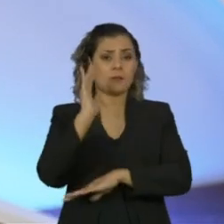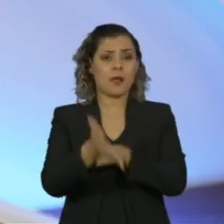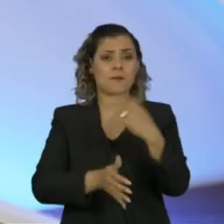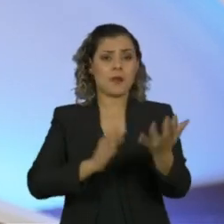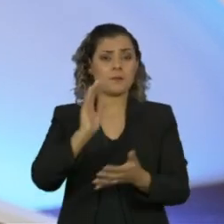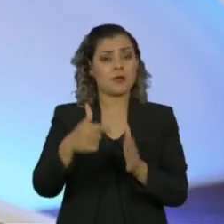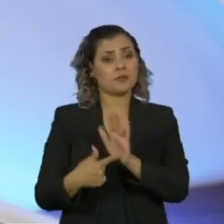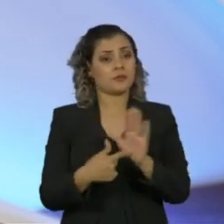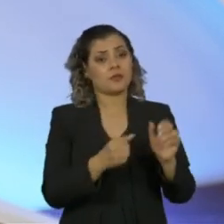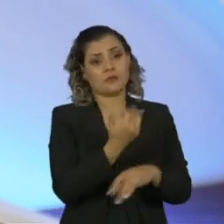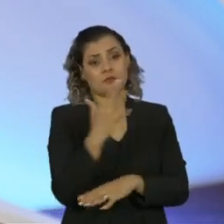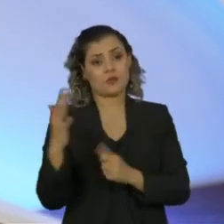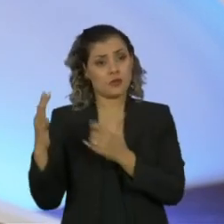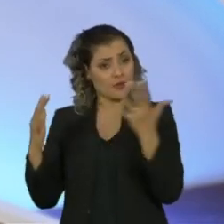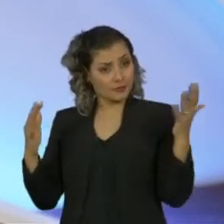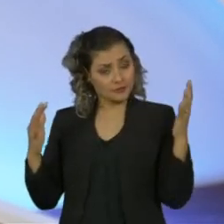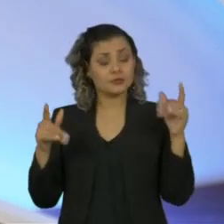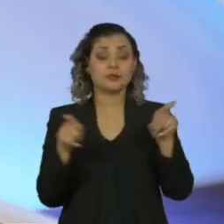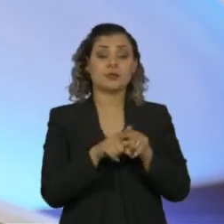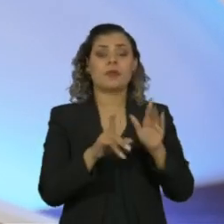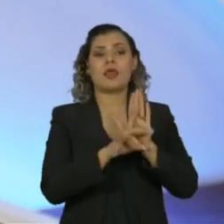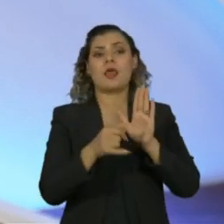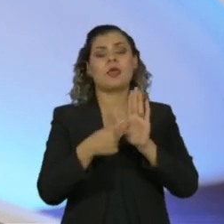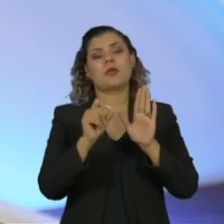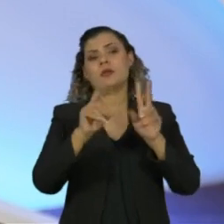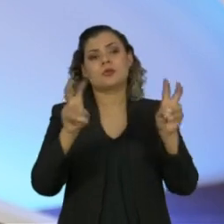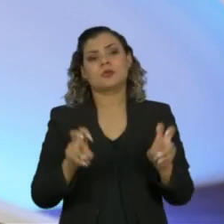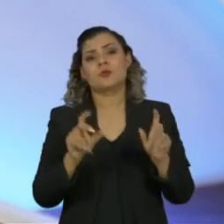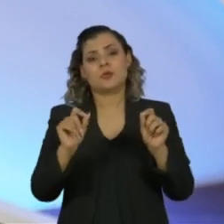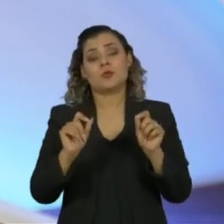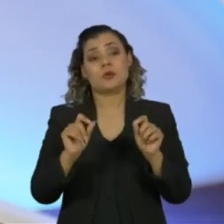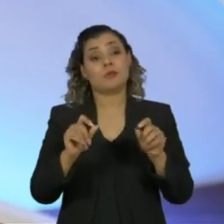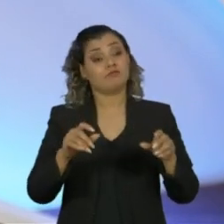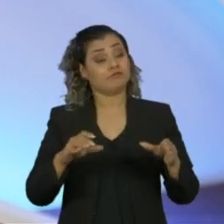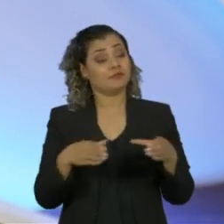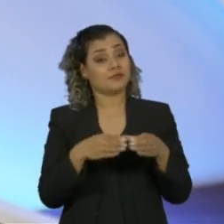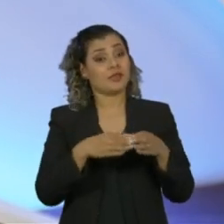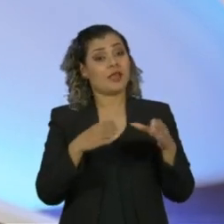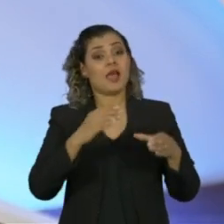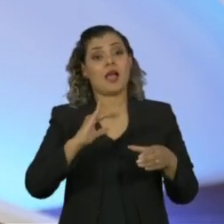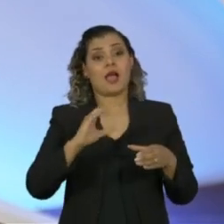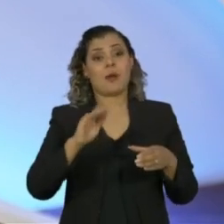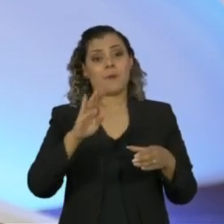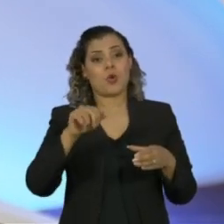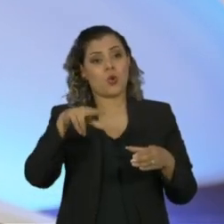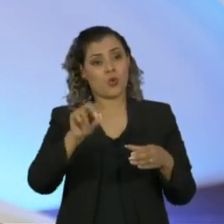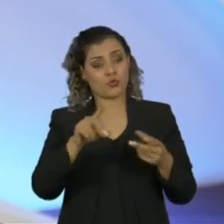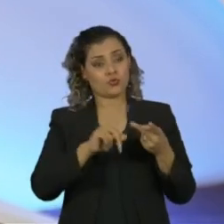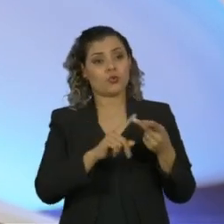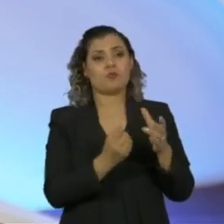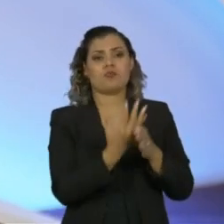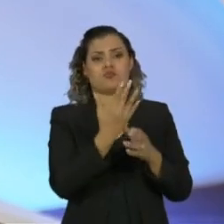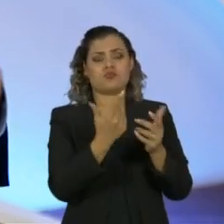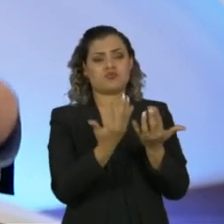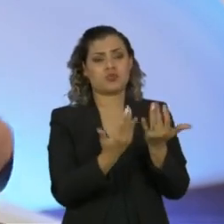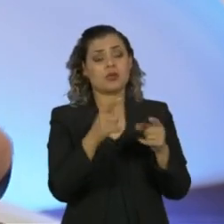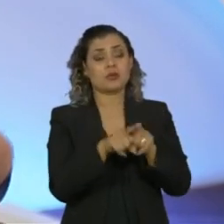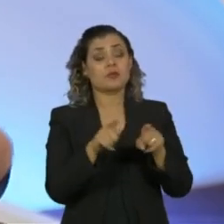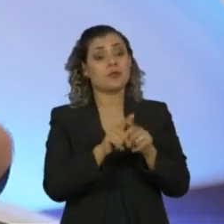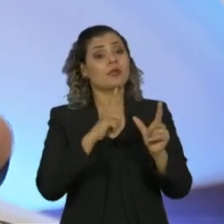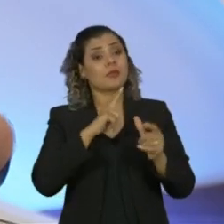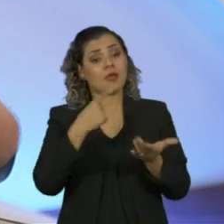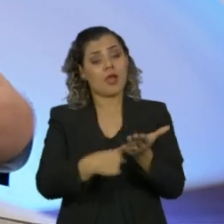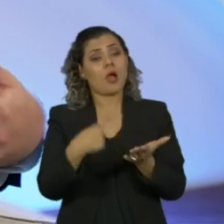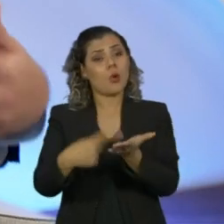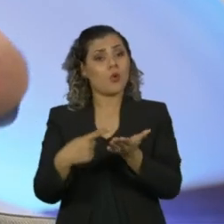as nossas florestas, uma lei sobre o mercado de carbono e tantas outras leis que a gente pode aprovar em conjunto, como nós aprovamos o